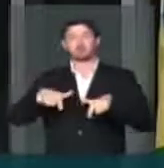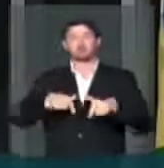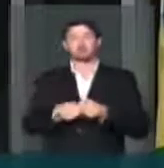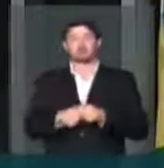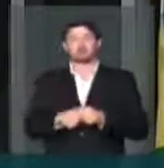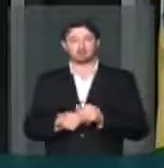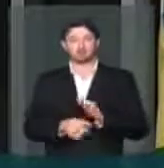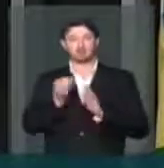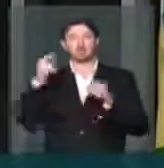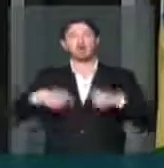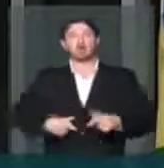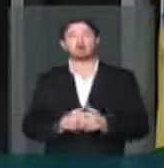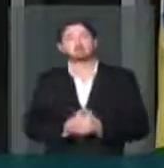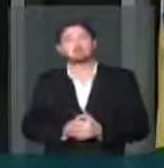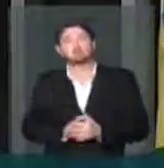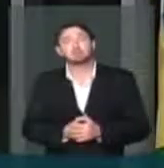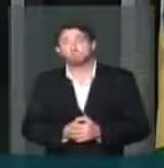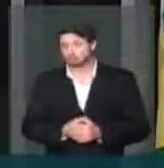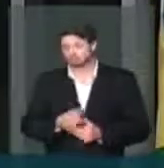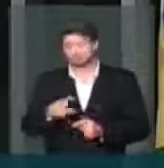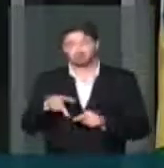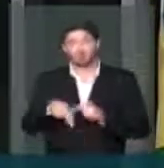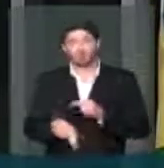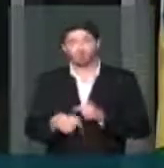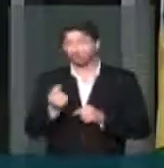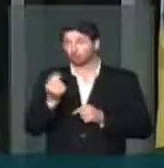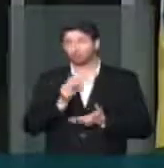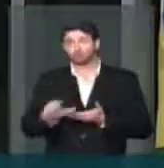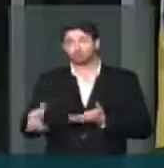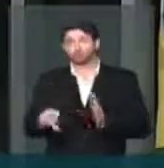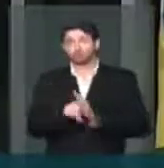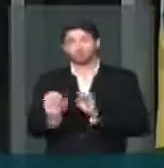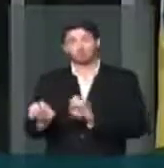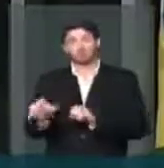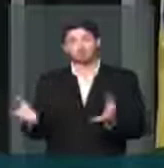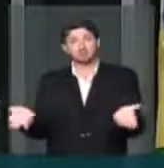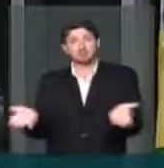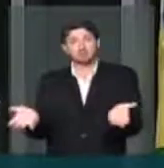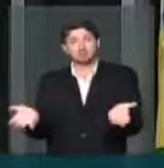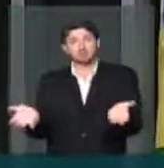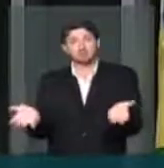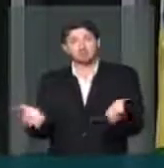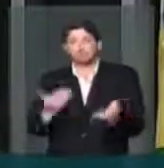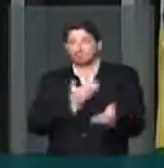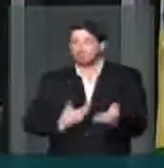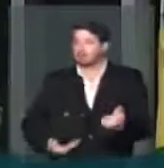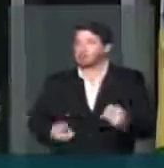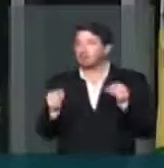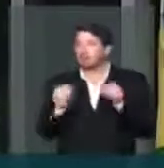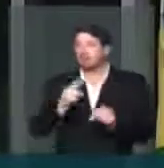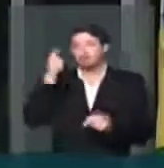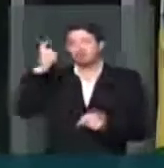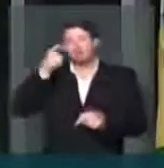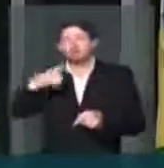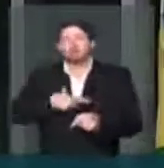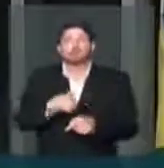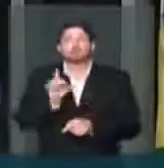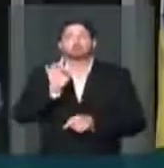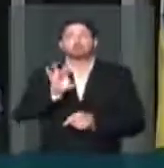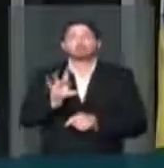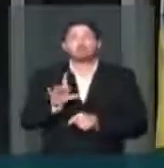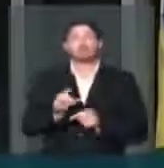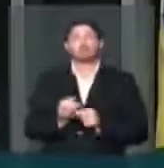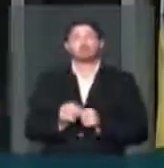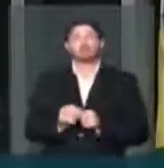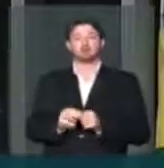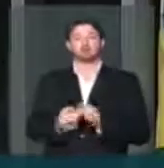matricular onde? Se cortaram as verbas destinadas à educação. Esse governo, que se preocupa apenas em